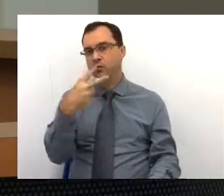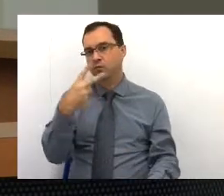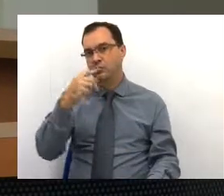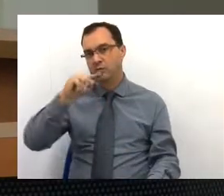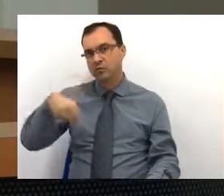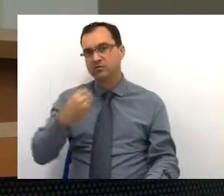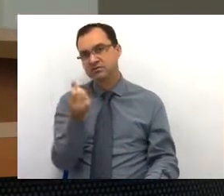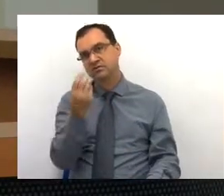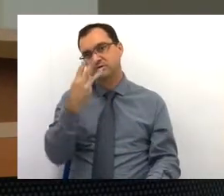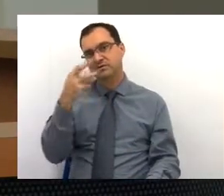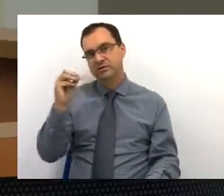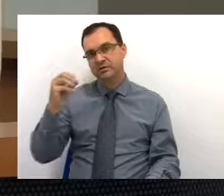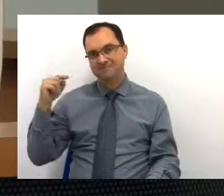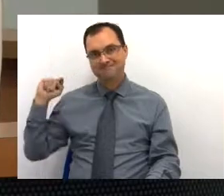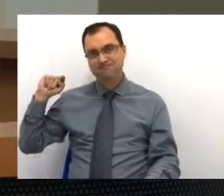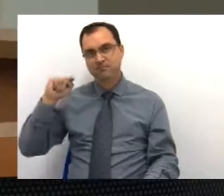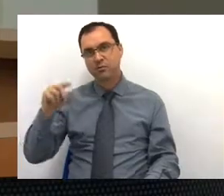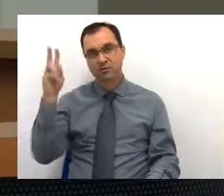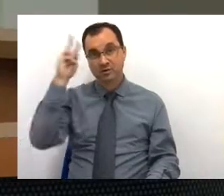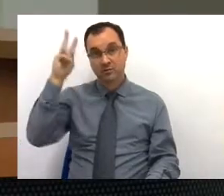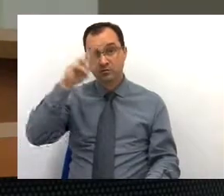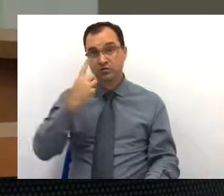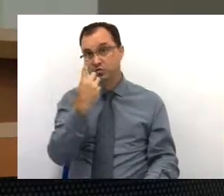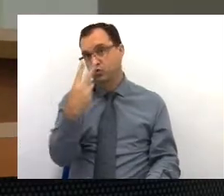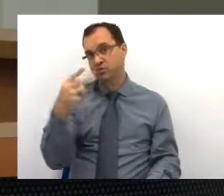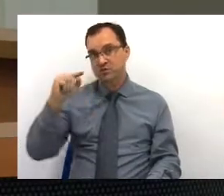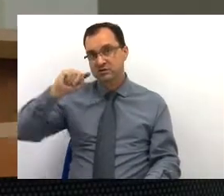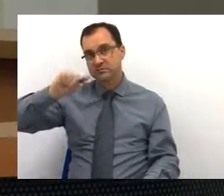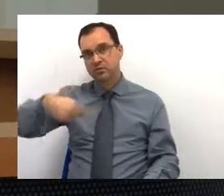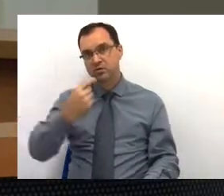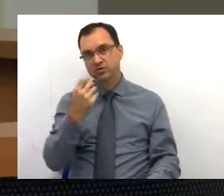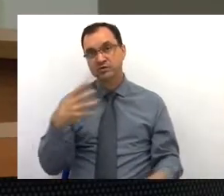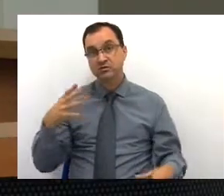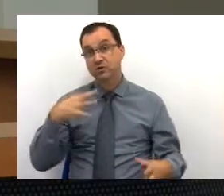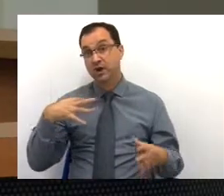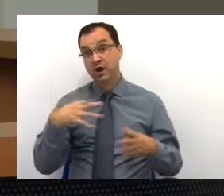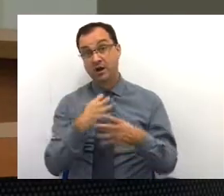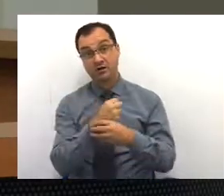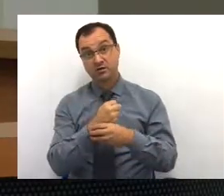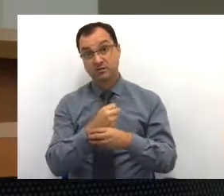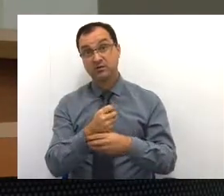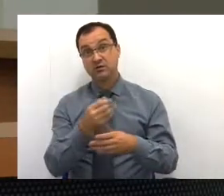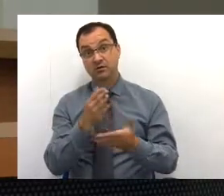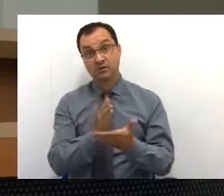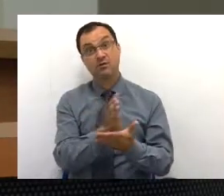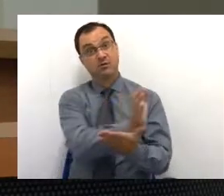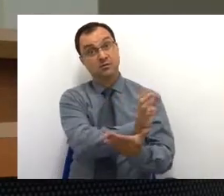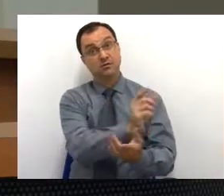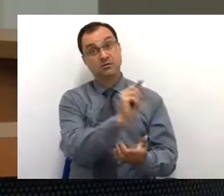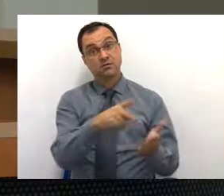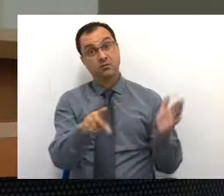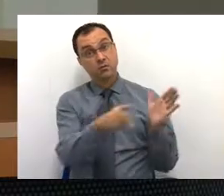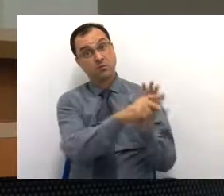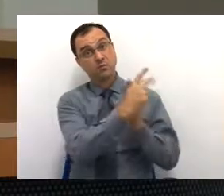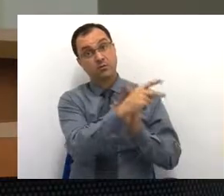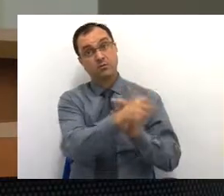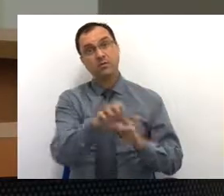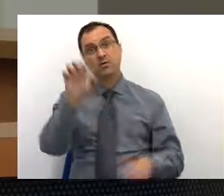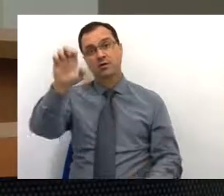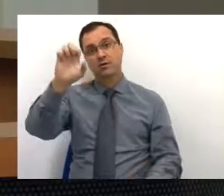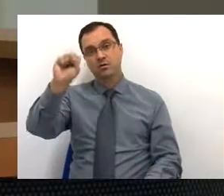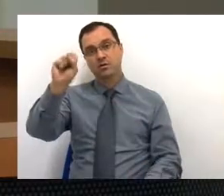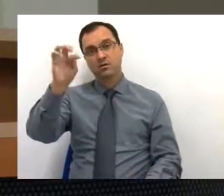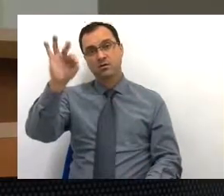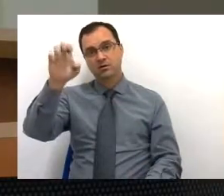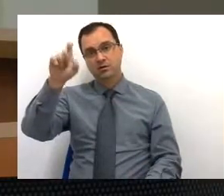mil. Lembrando que desses 12 milhões, uma grande parcela, ela refere-se ao Estela Mares.